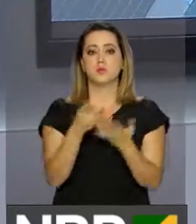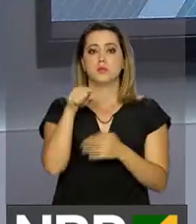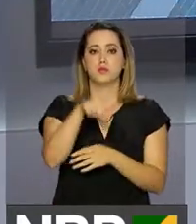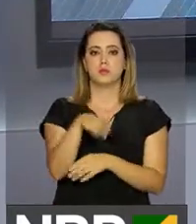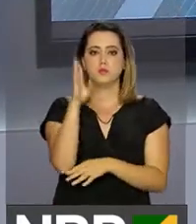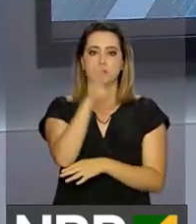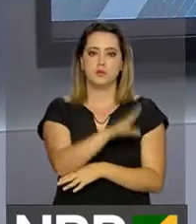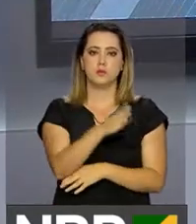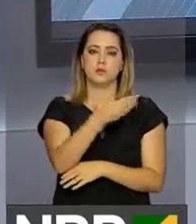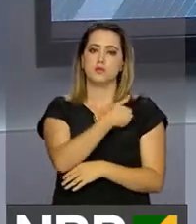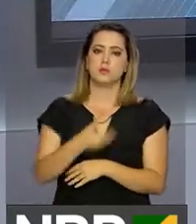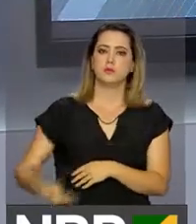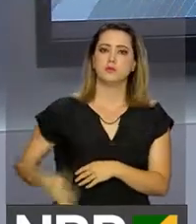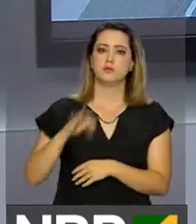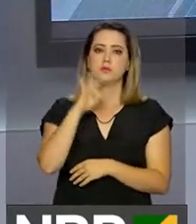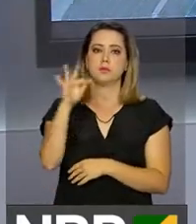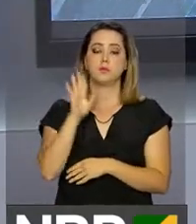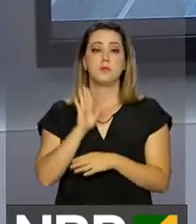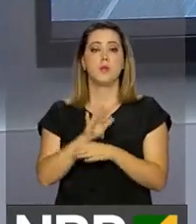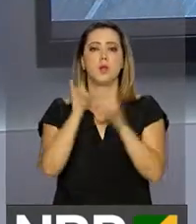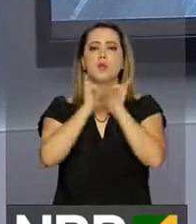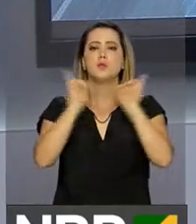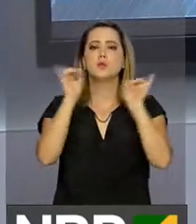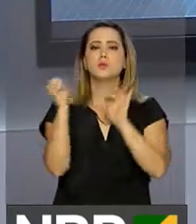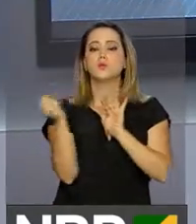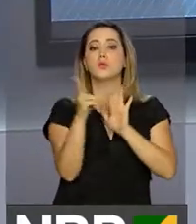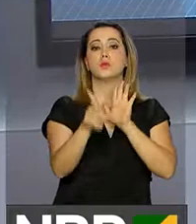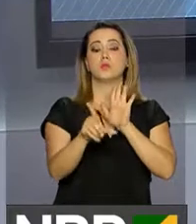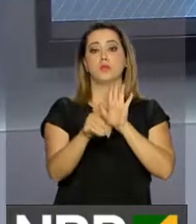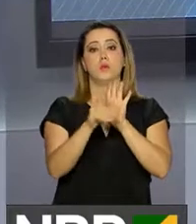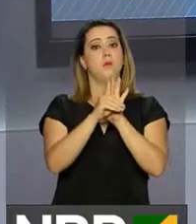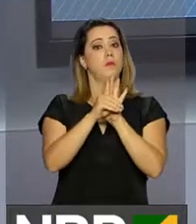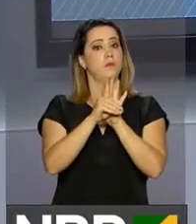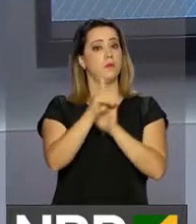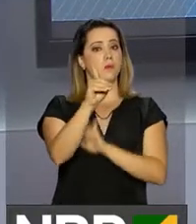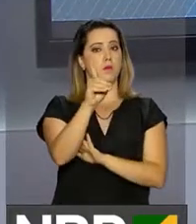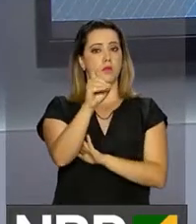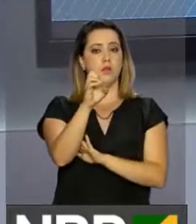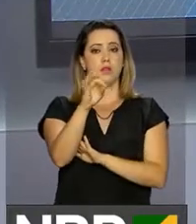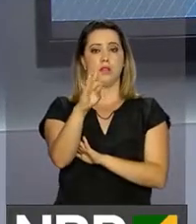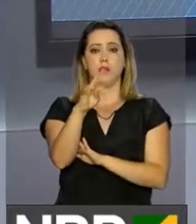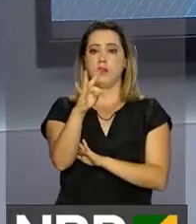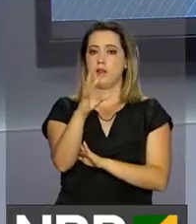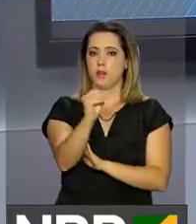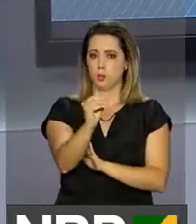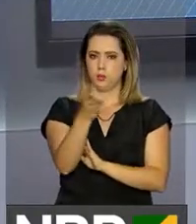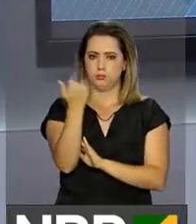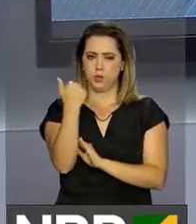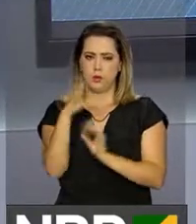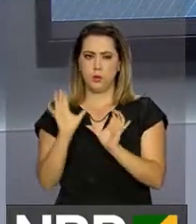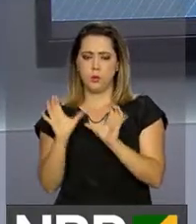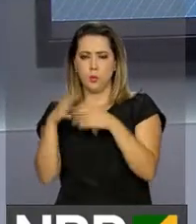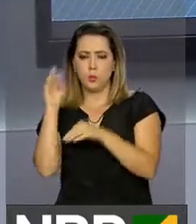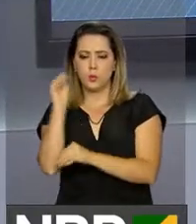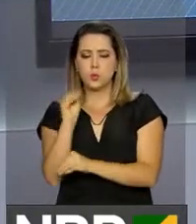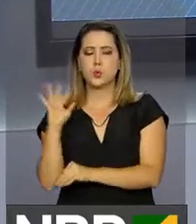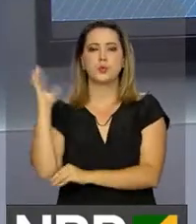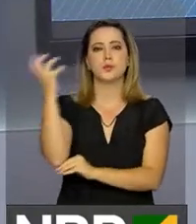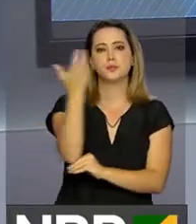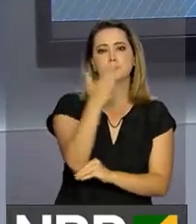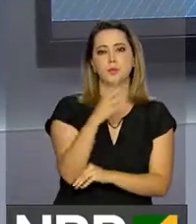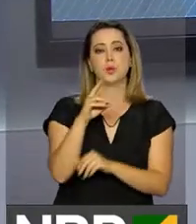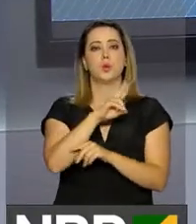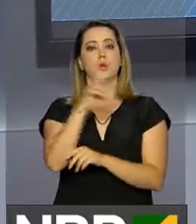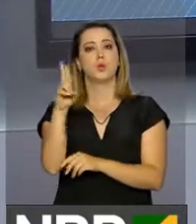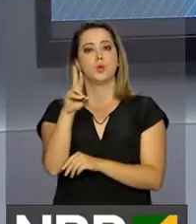nesta tarde que o governo federal vai publicar um novo decreto sobre a extinta reserva nacional do cobre e